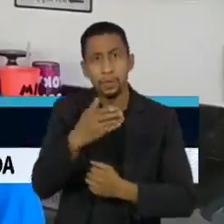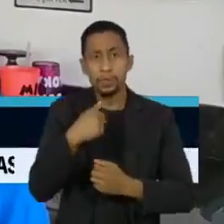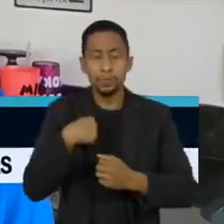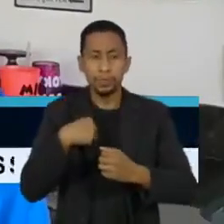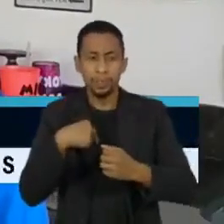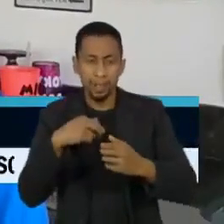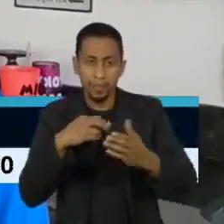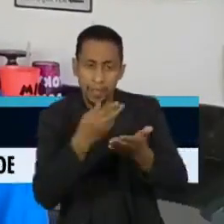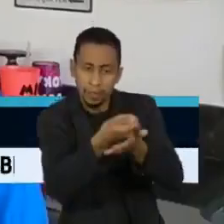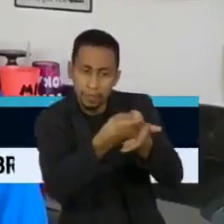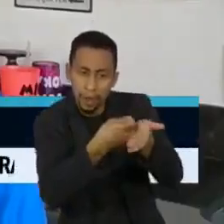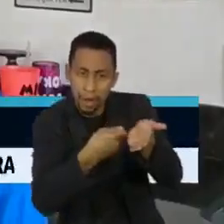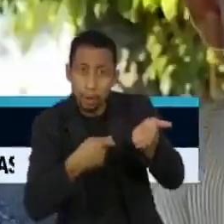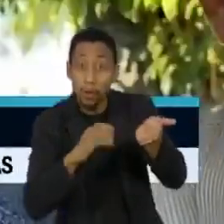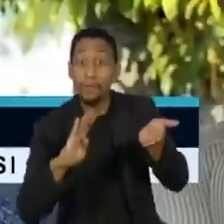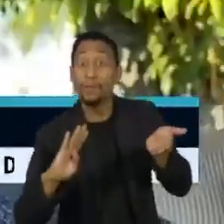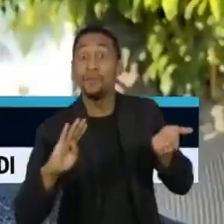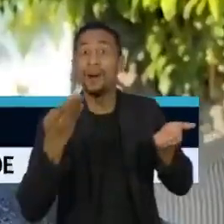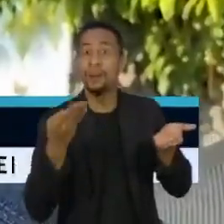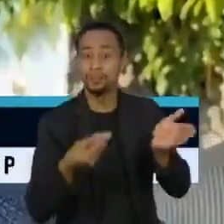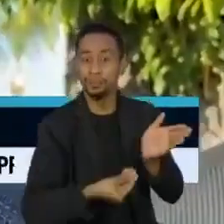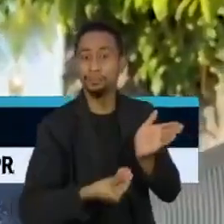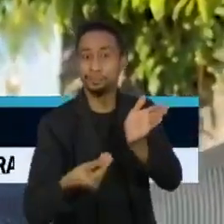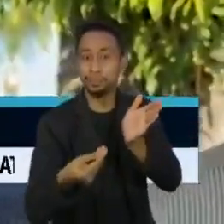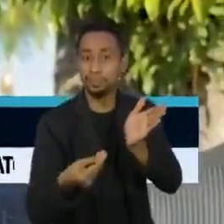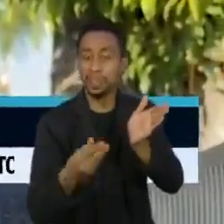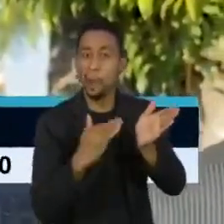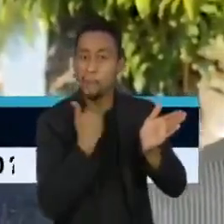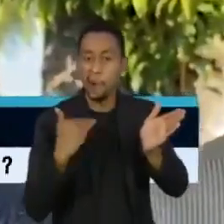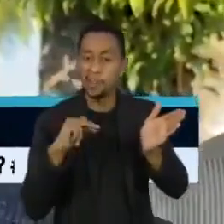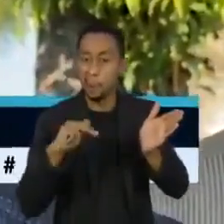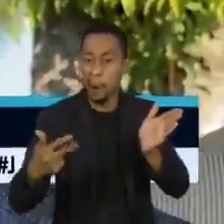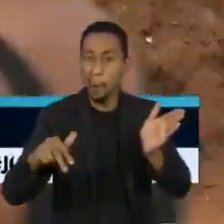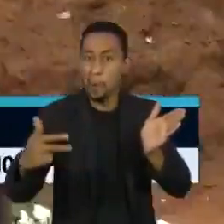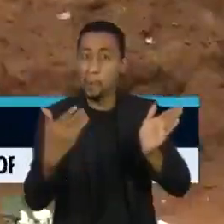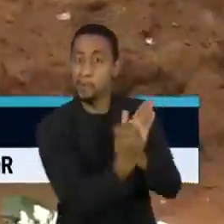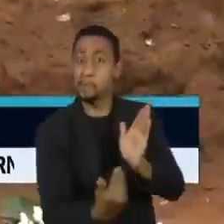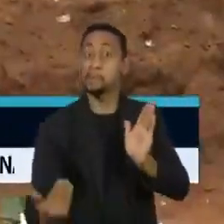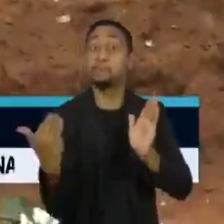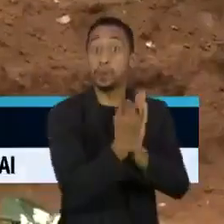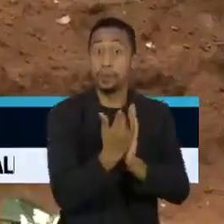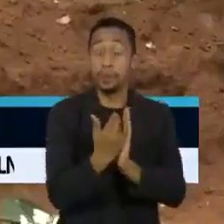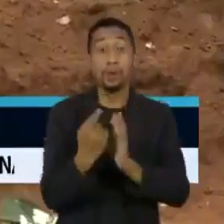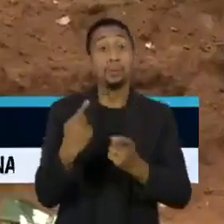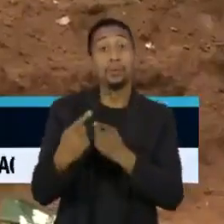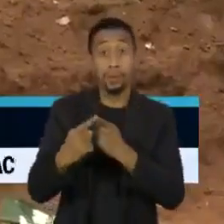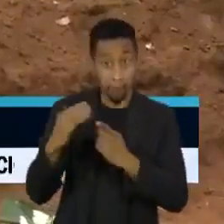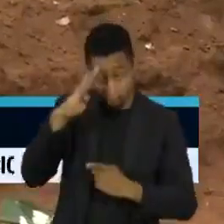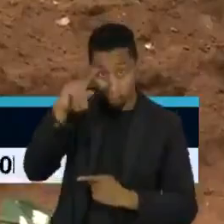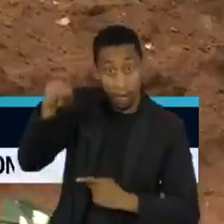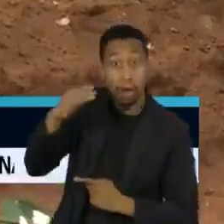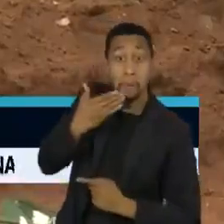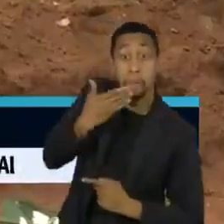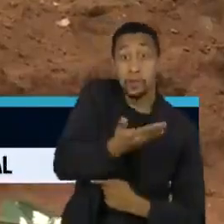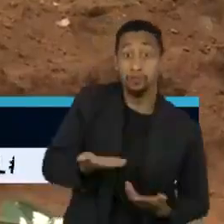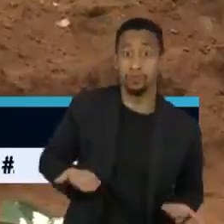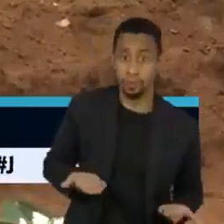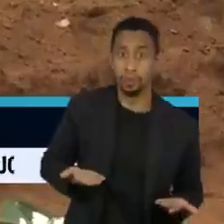relatório falso, produzido por ele, ser mencionado pelo presidente Jair Bolsonaro. O documento aponta a suposta